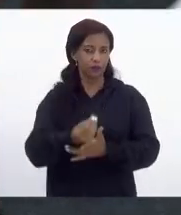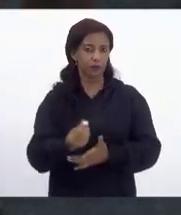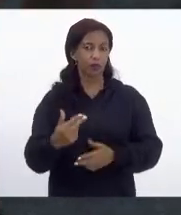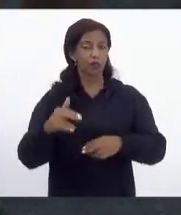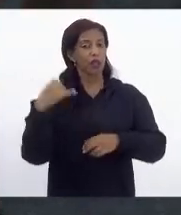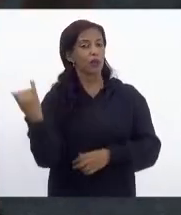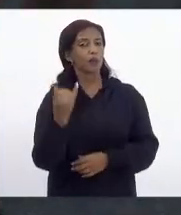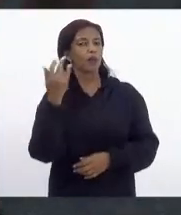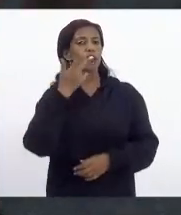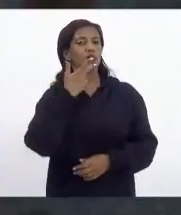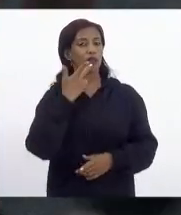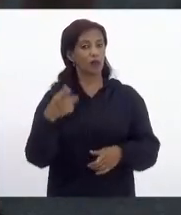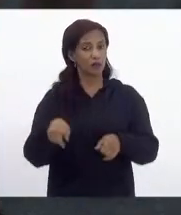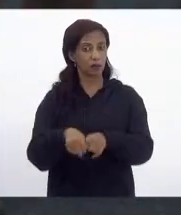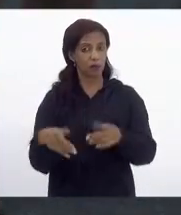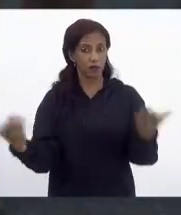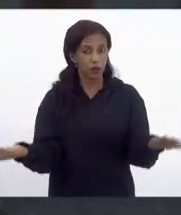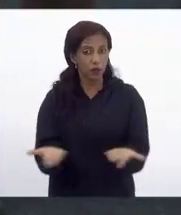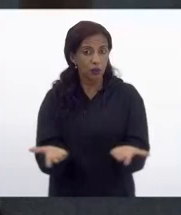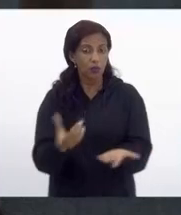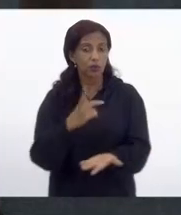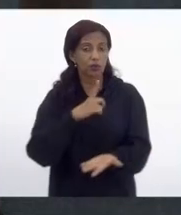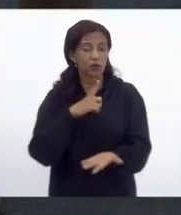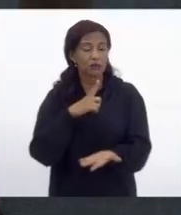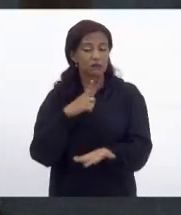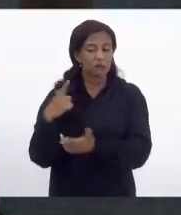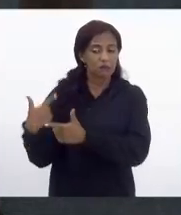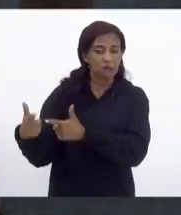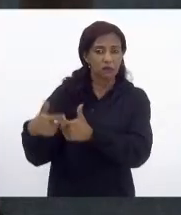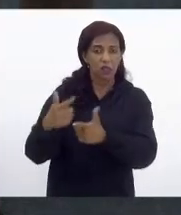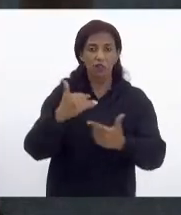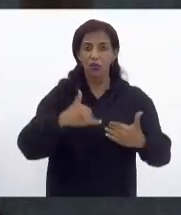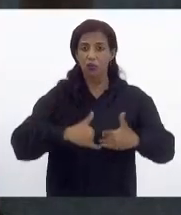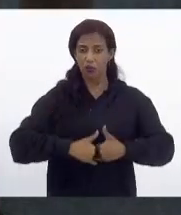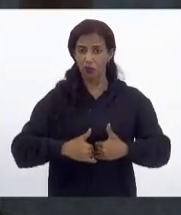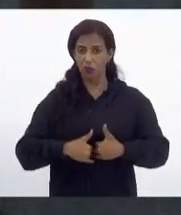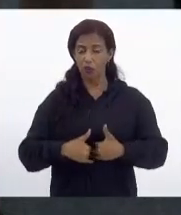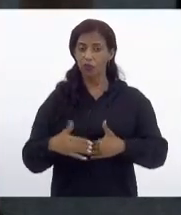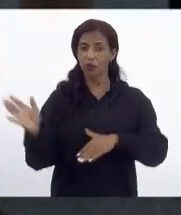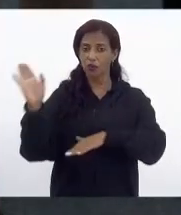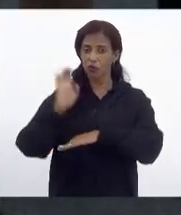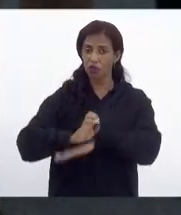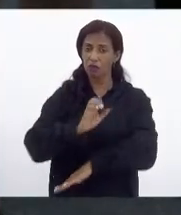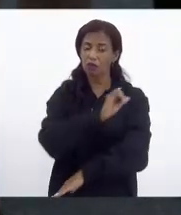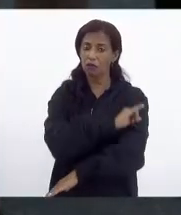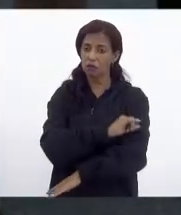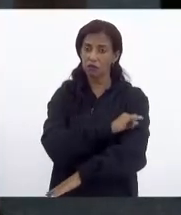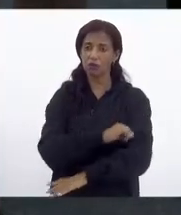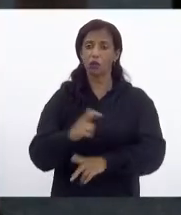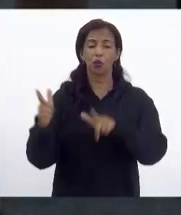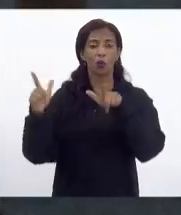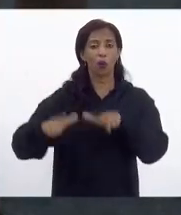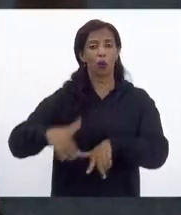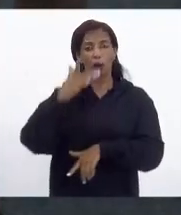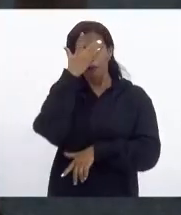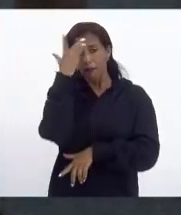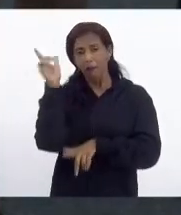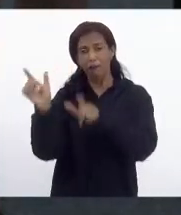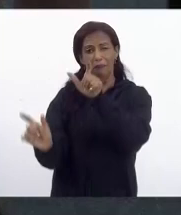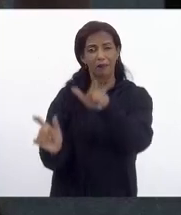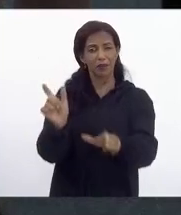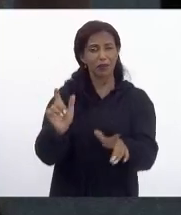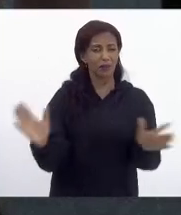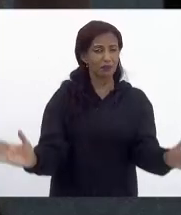Importante dizer, senhor presidente, que hoje temos uma situação de fome no estado do Rio de Janeiro, onde pessoas e